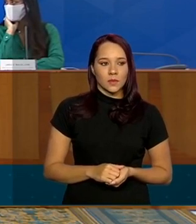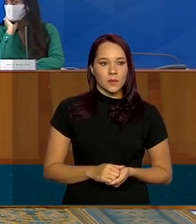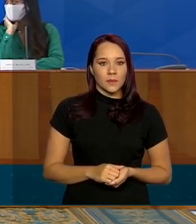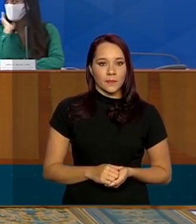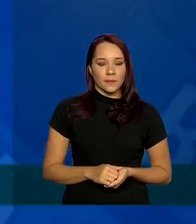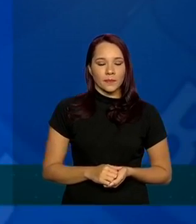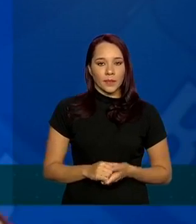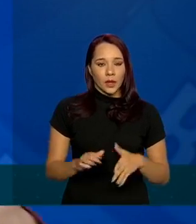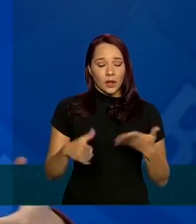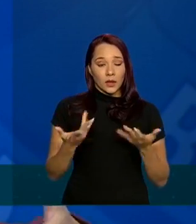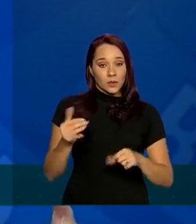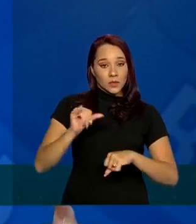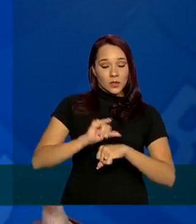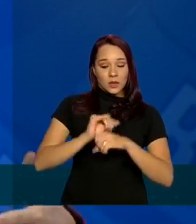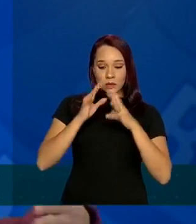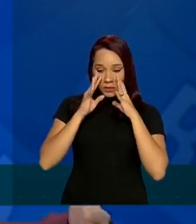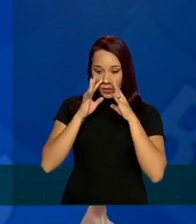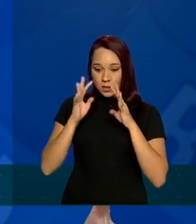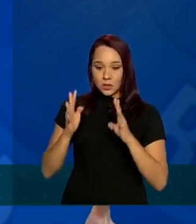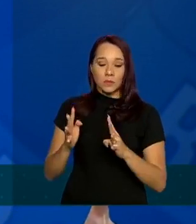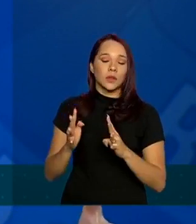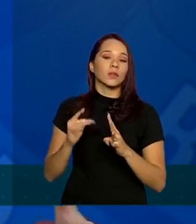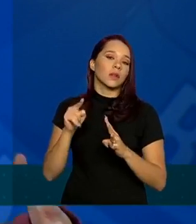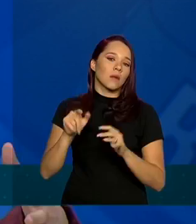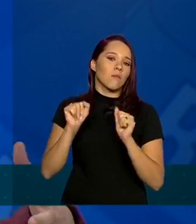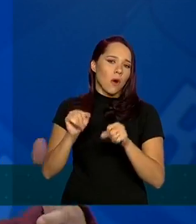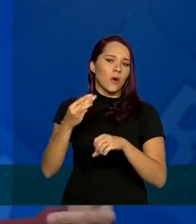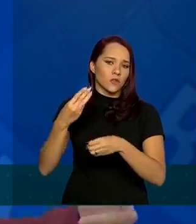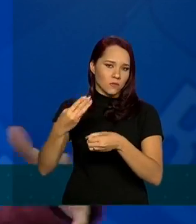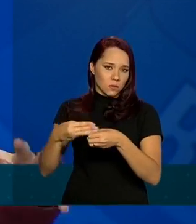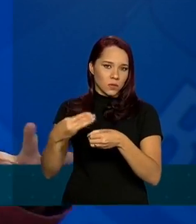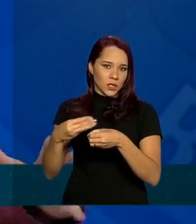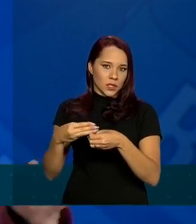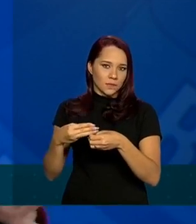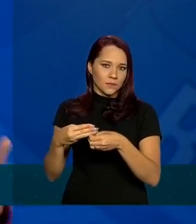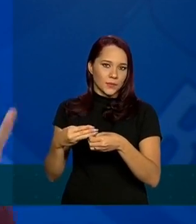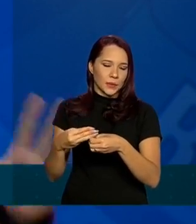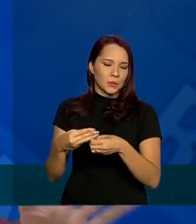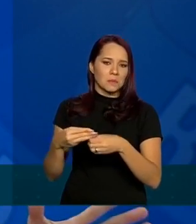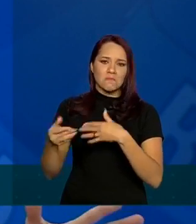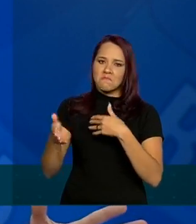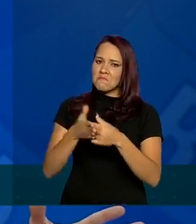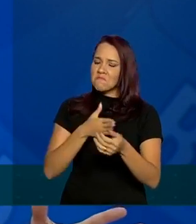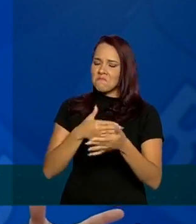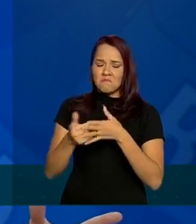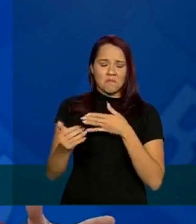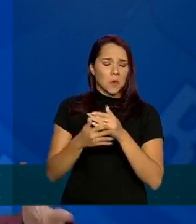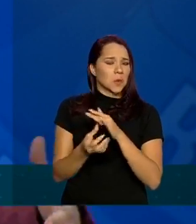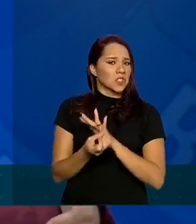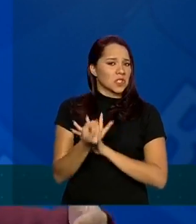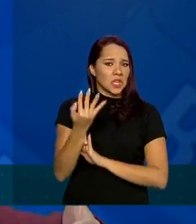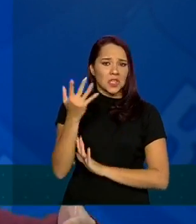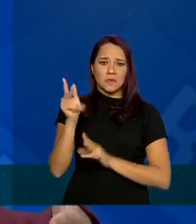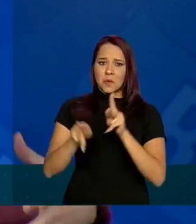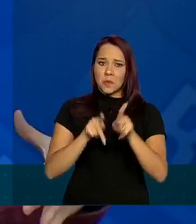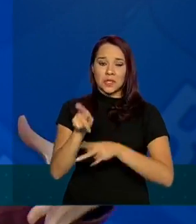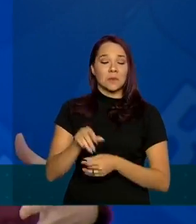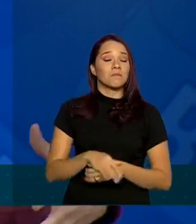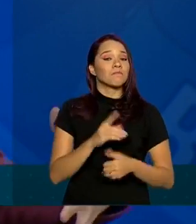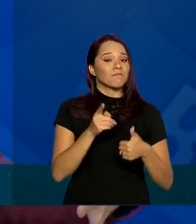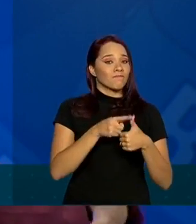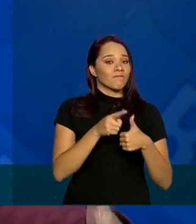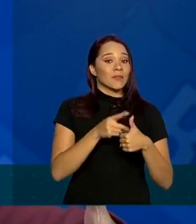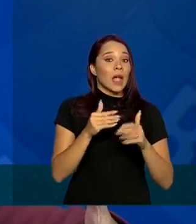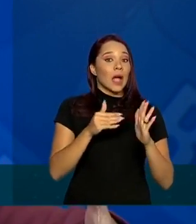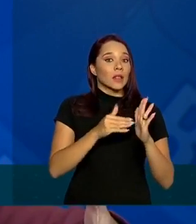então o centro de atendimento ele pode ser para municípios de qualquer porte populacional o primeiro tipo